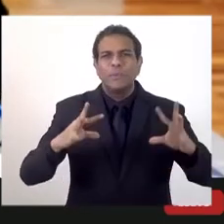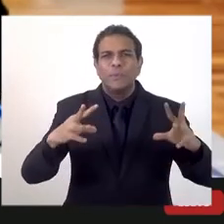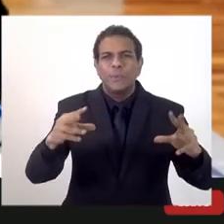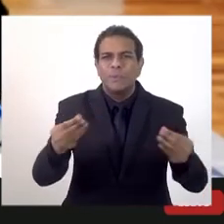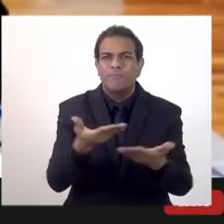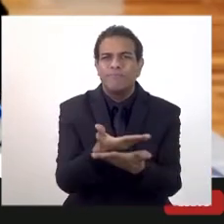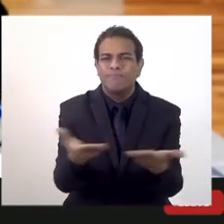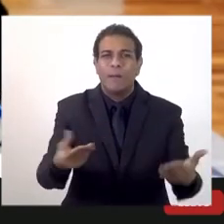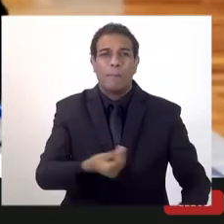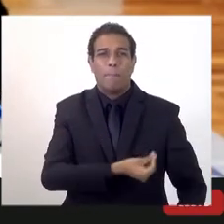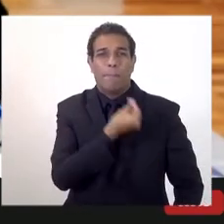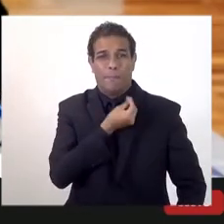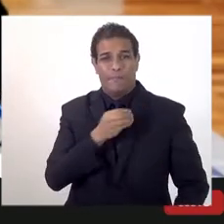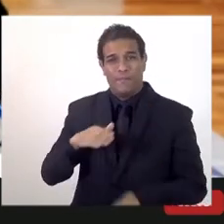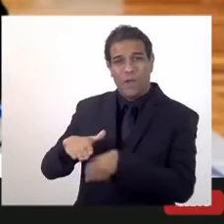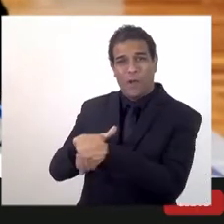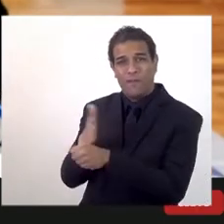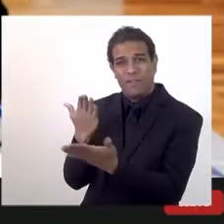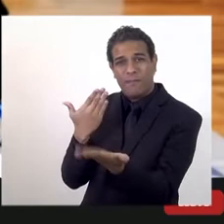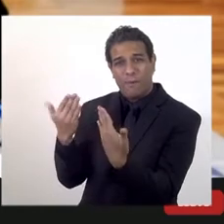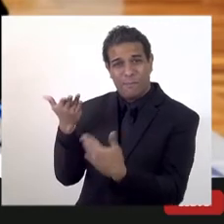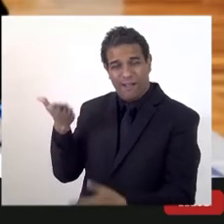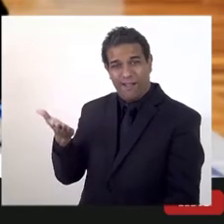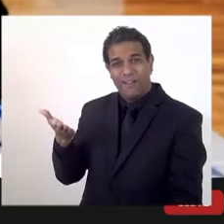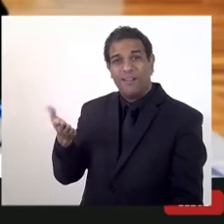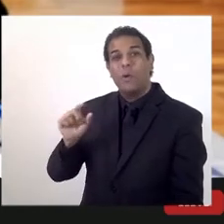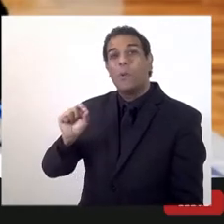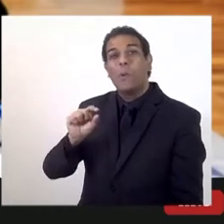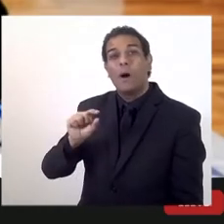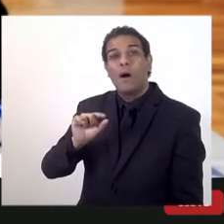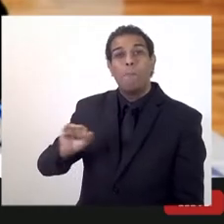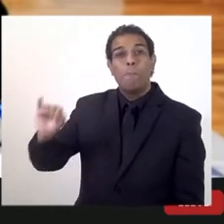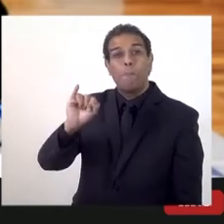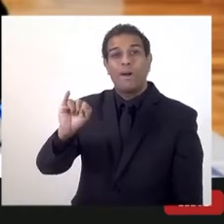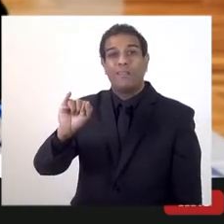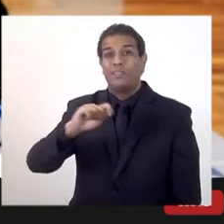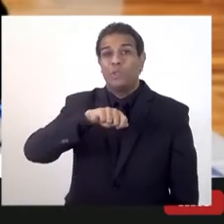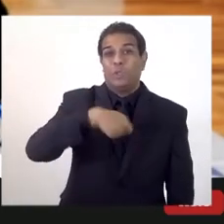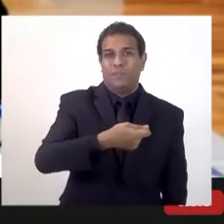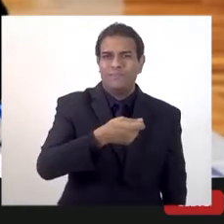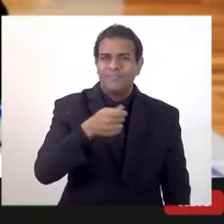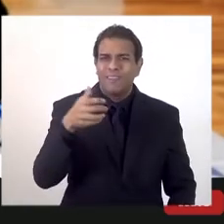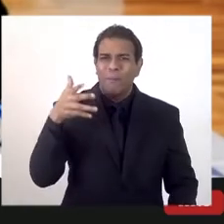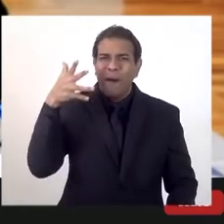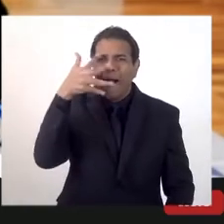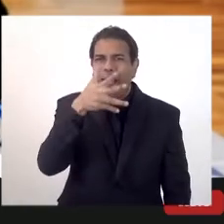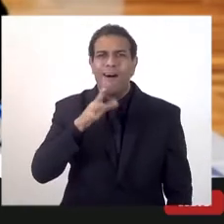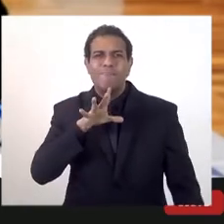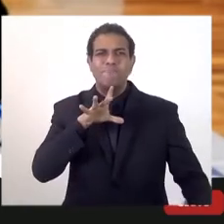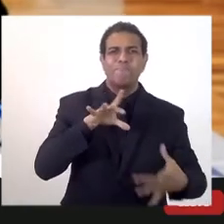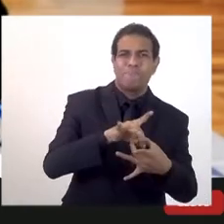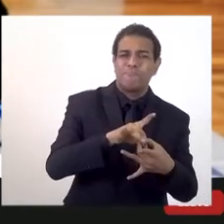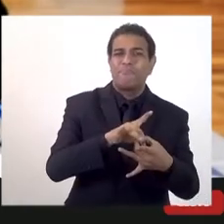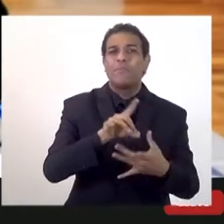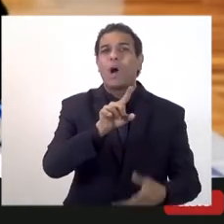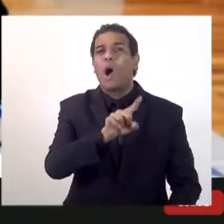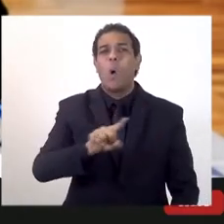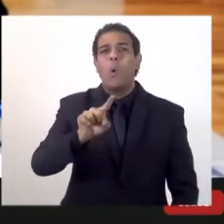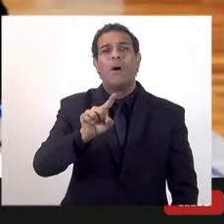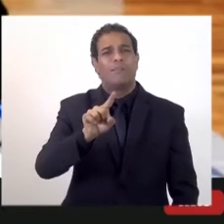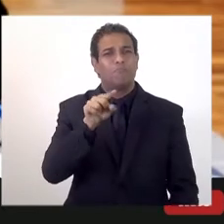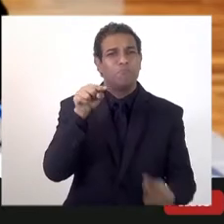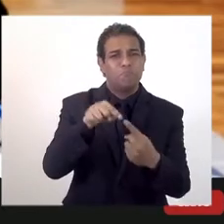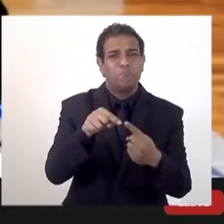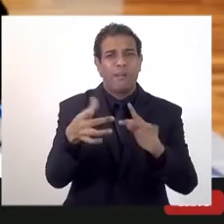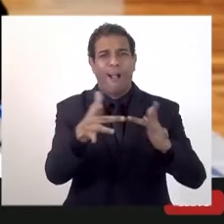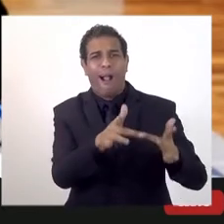Eu dizia para a Geisa, da importância do Fórum, dizia para a Geisa, qual fundamental é